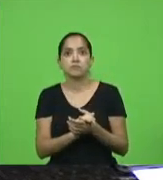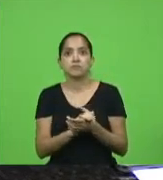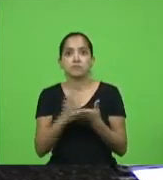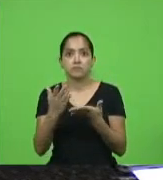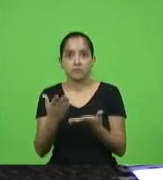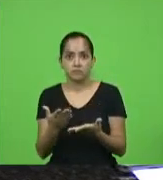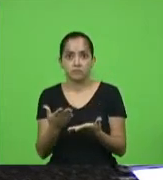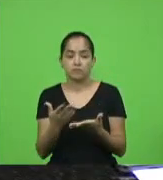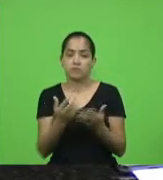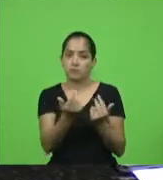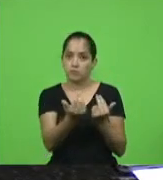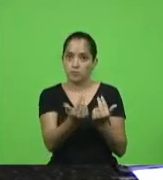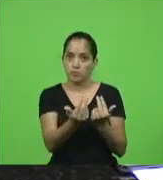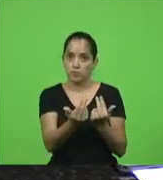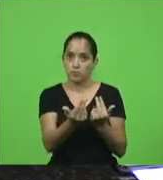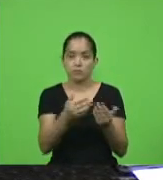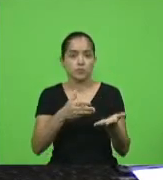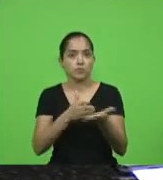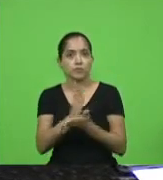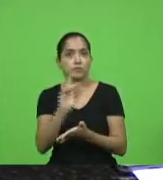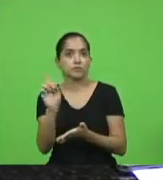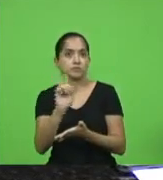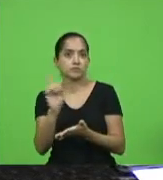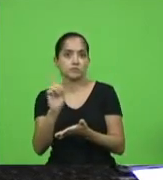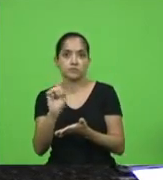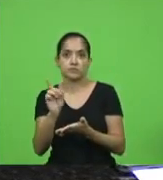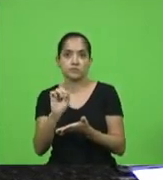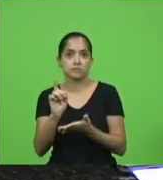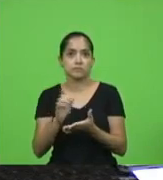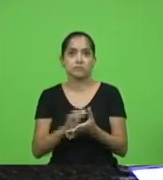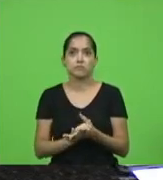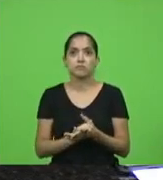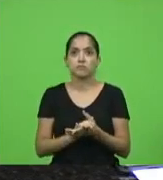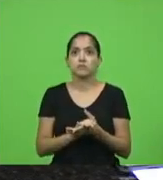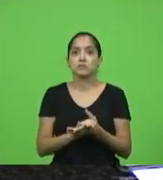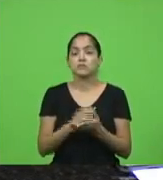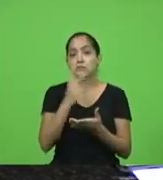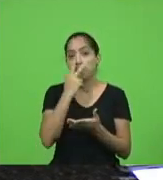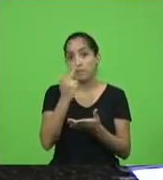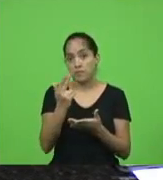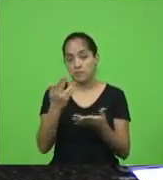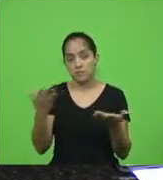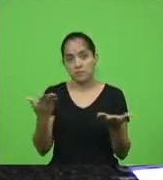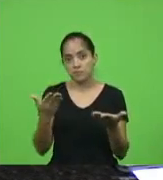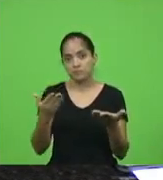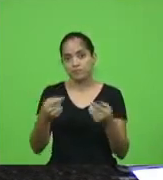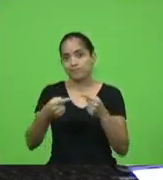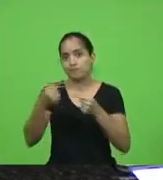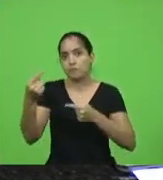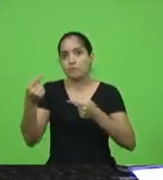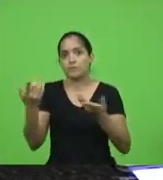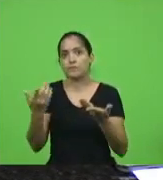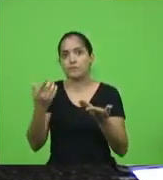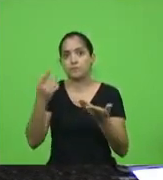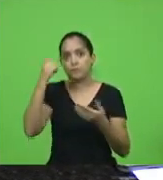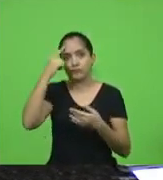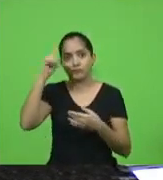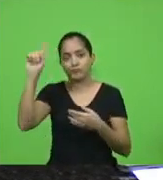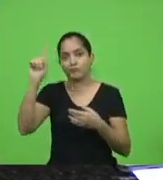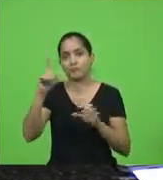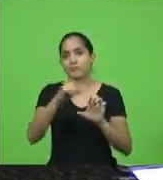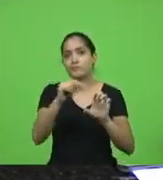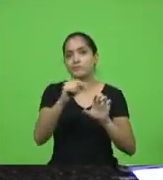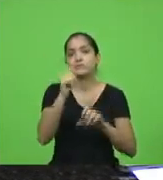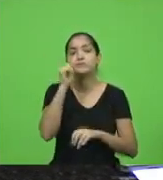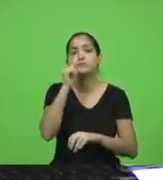um motivo semelhante então não foi aprovado o dia da bombeira mulher então me parece que não faz sentido o dia do empreendedorismo feminino obrigado